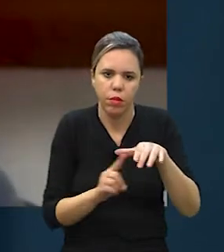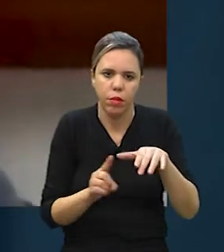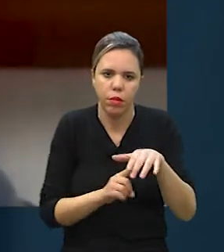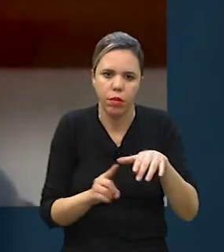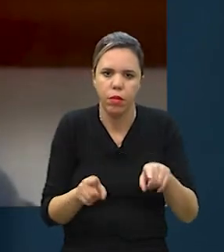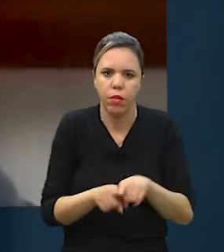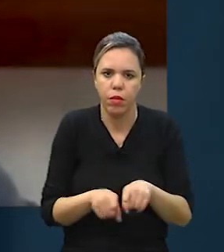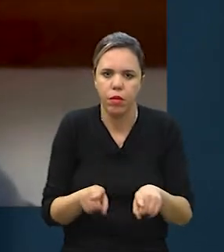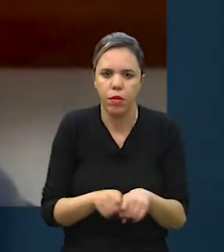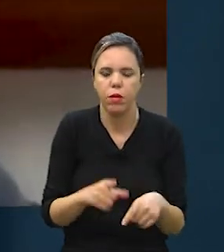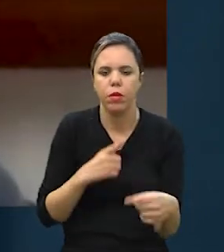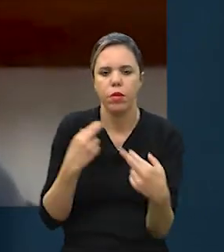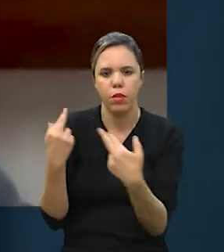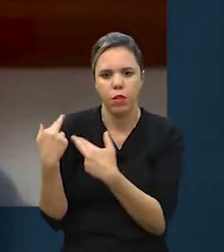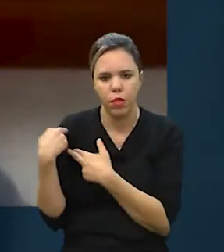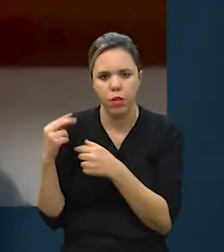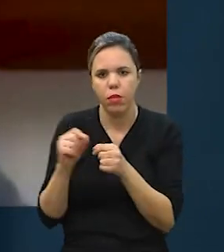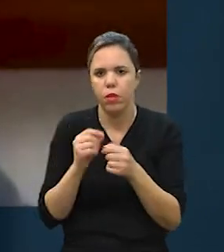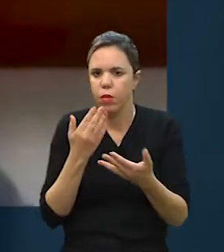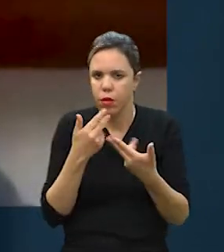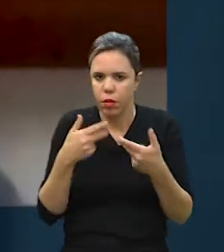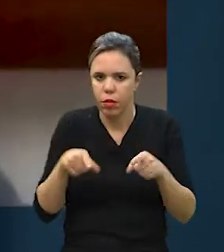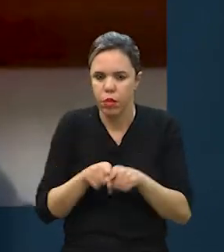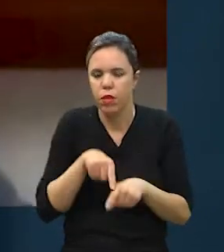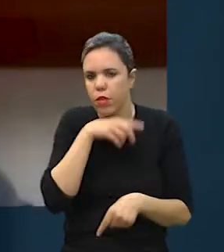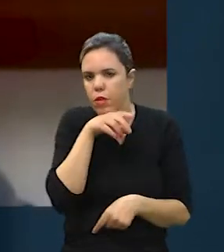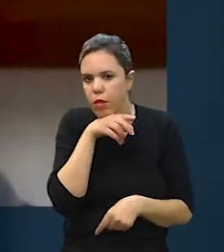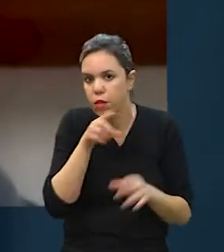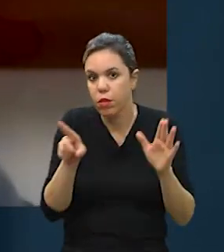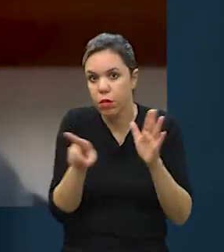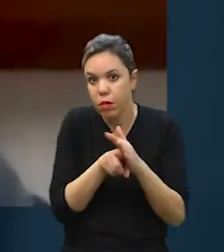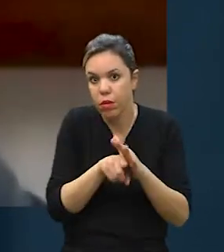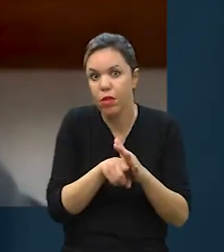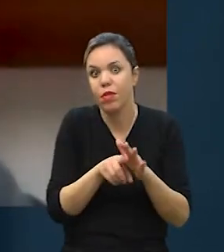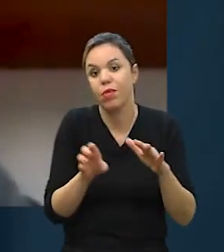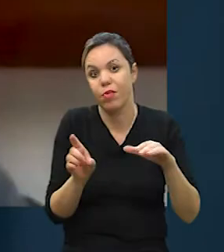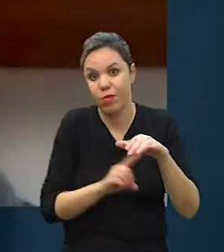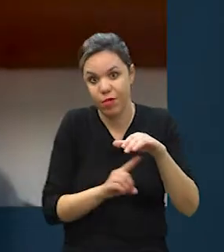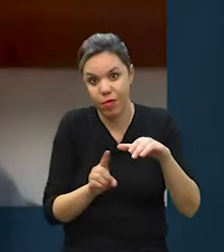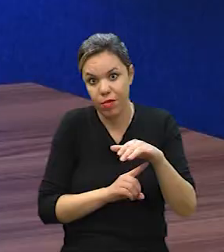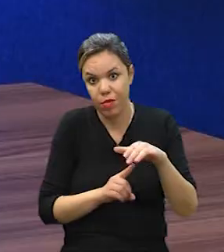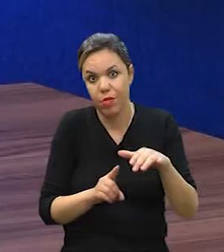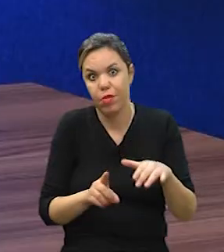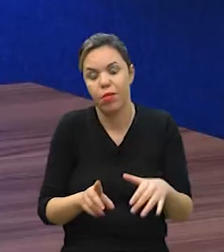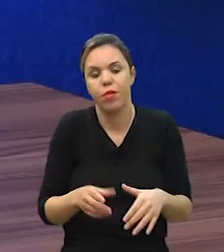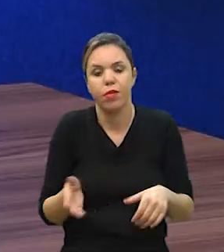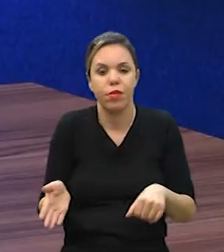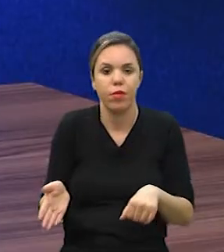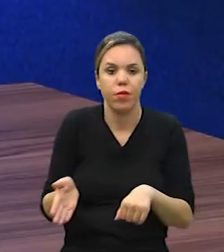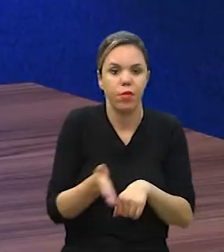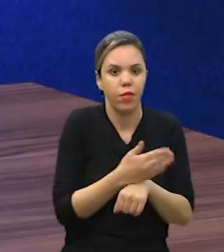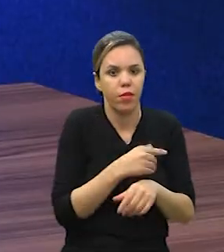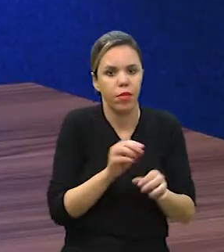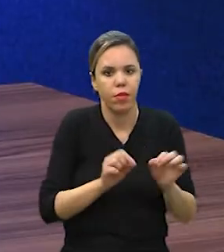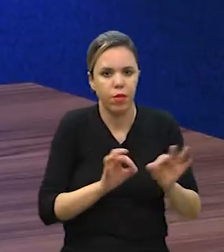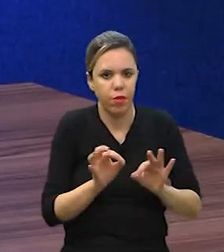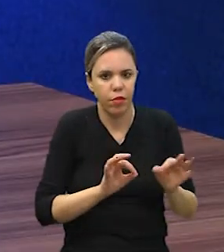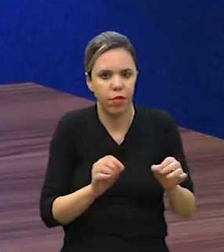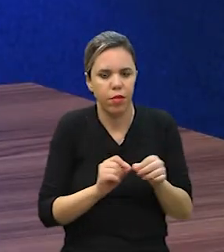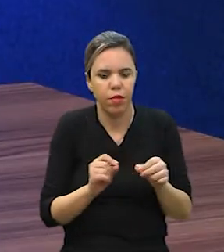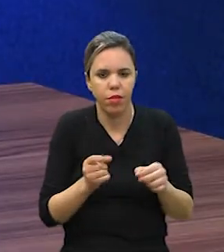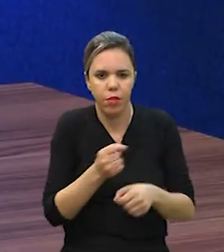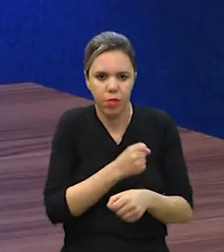clientes, mas ele também tinha a incumbência de fazer a alimentação dos pets do dono do cliente. Então, antes de fazer